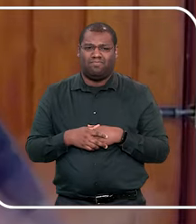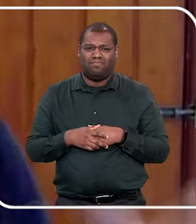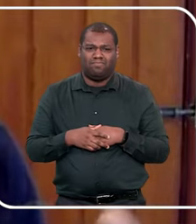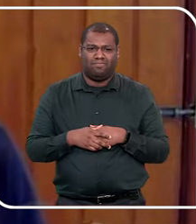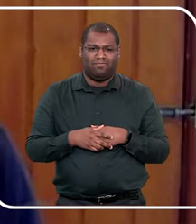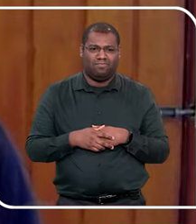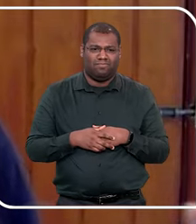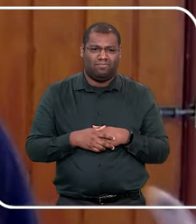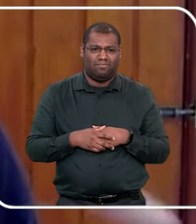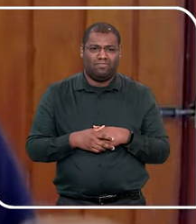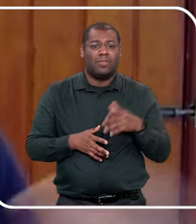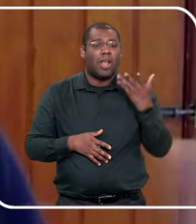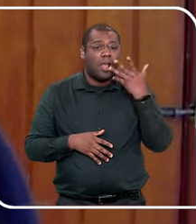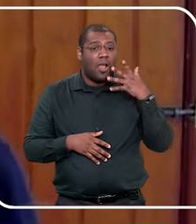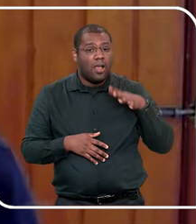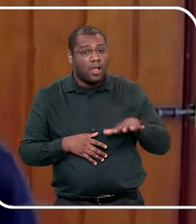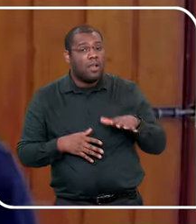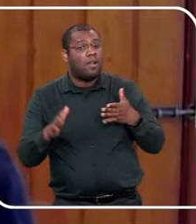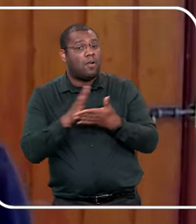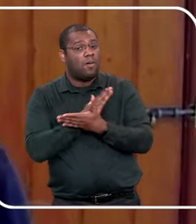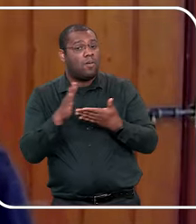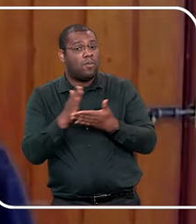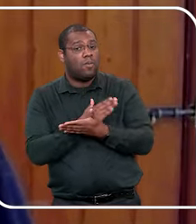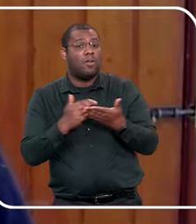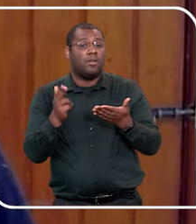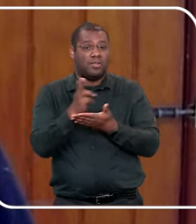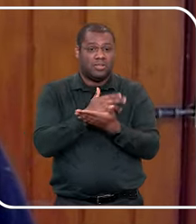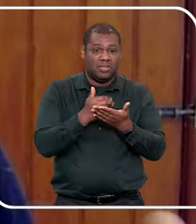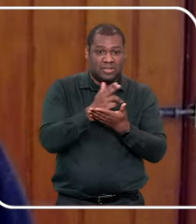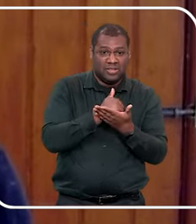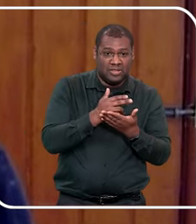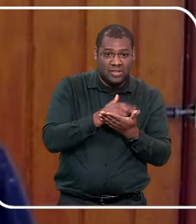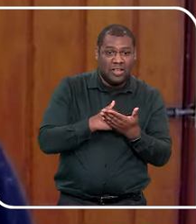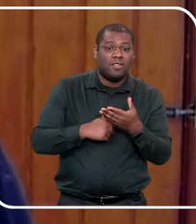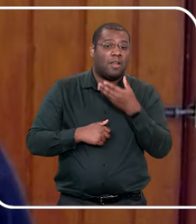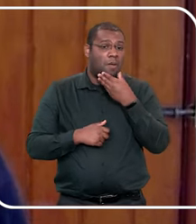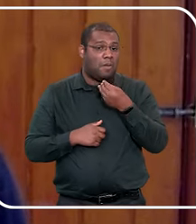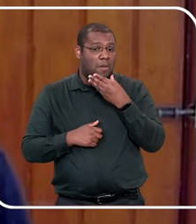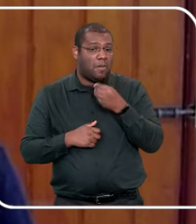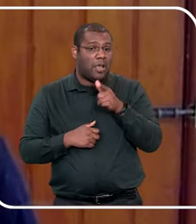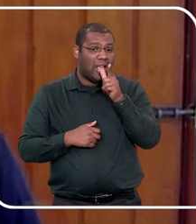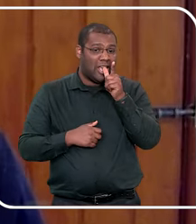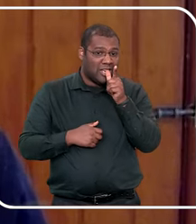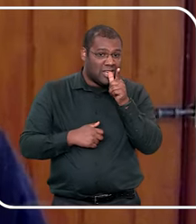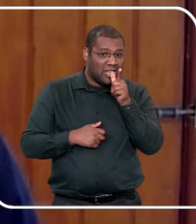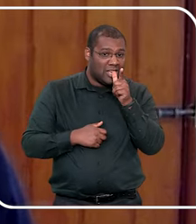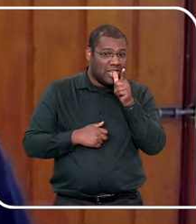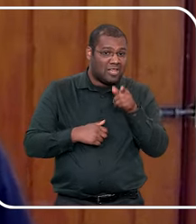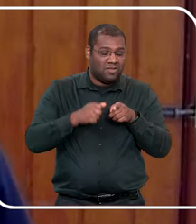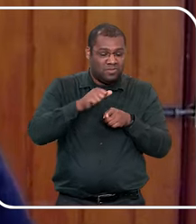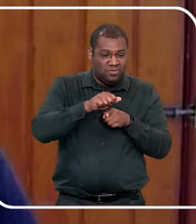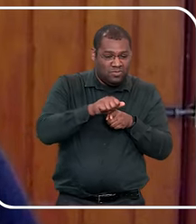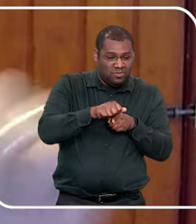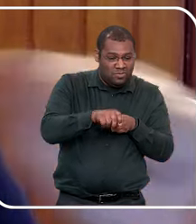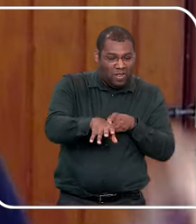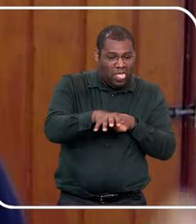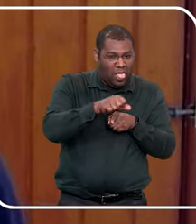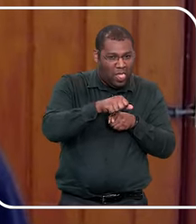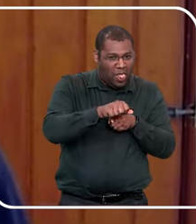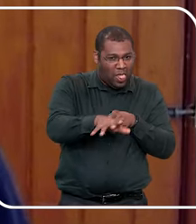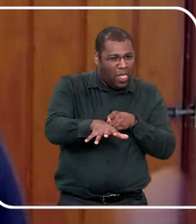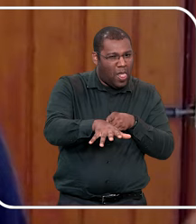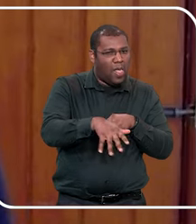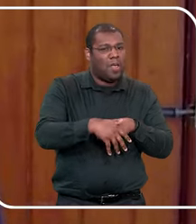né, bem grande, saindo um líquido, tem, tem muitas crianças que desenham a parte sexual do homem saindo um